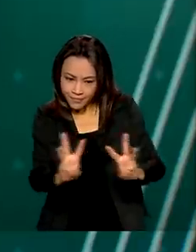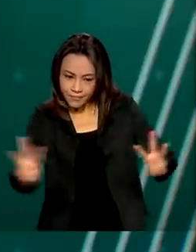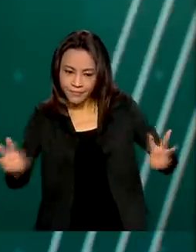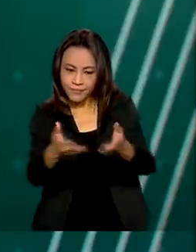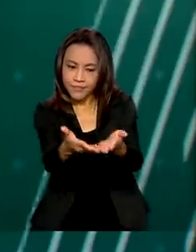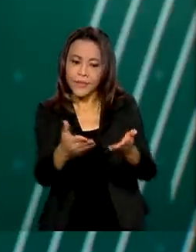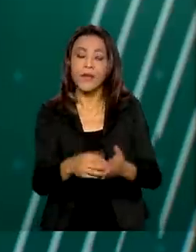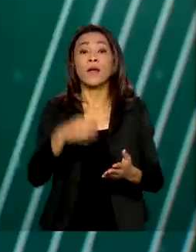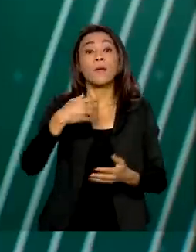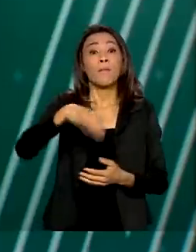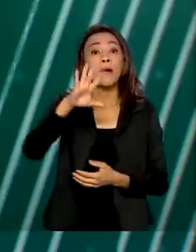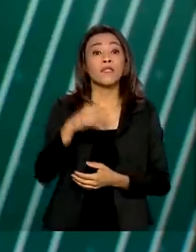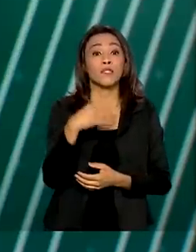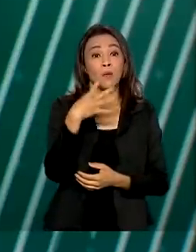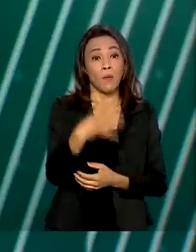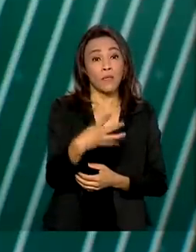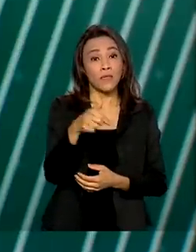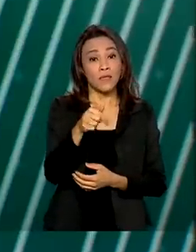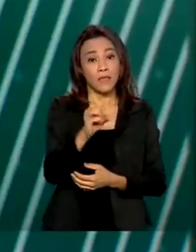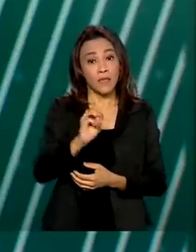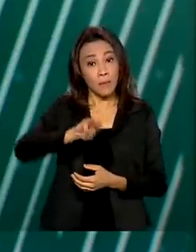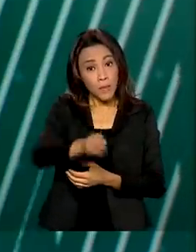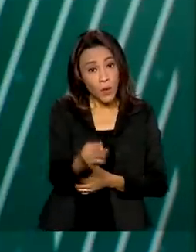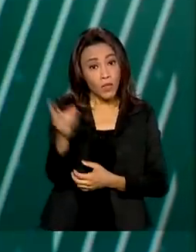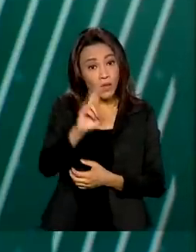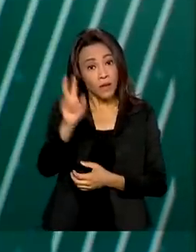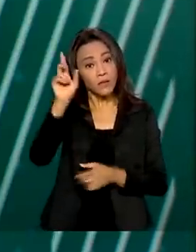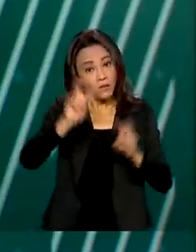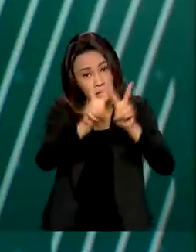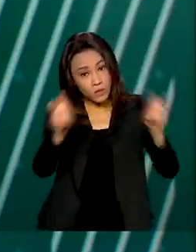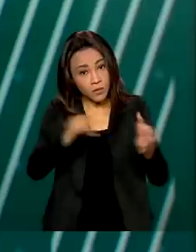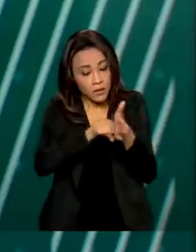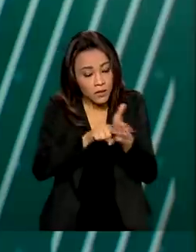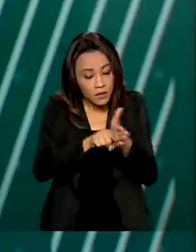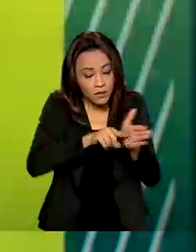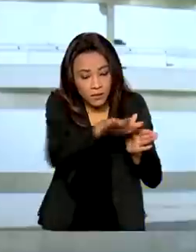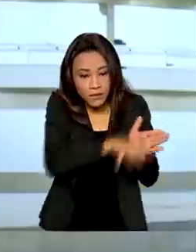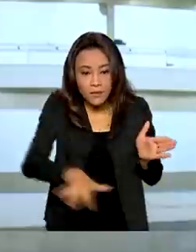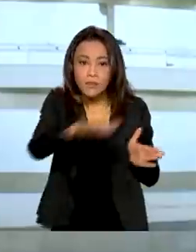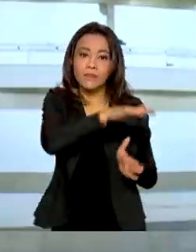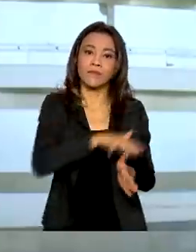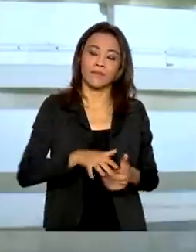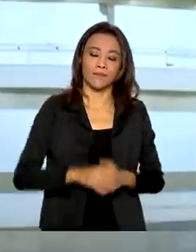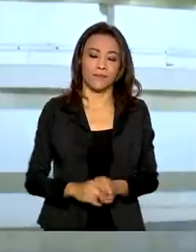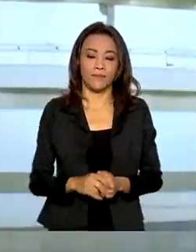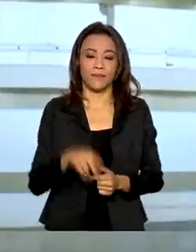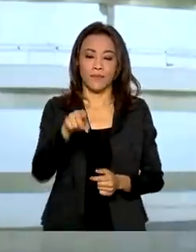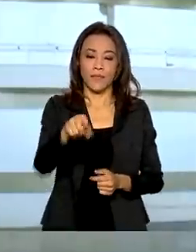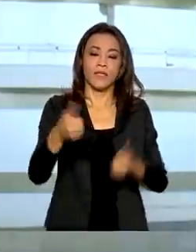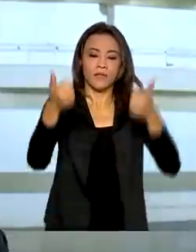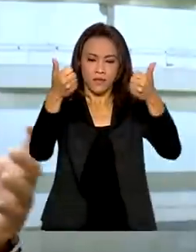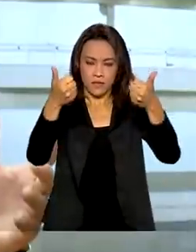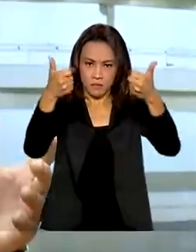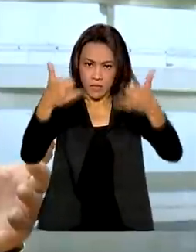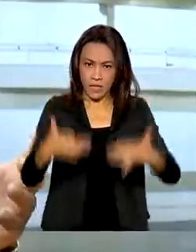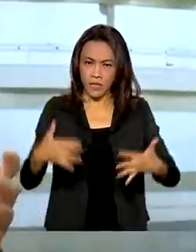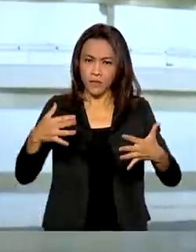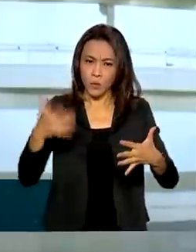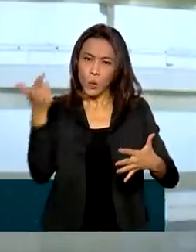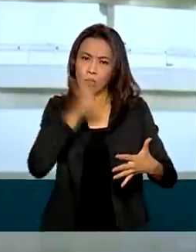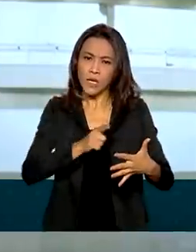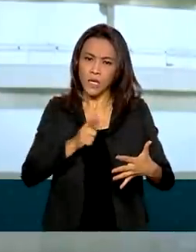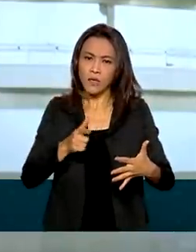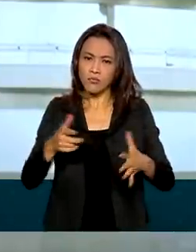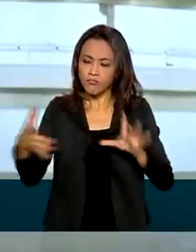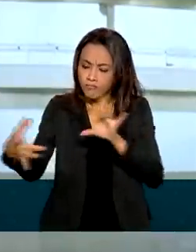470 milhões de reais destinados a produções científicas. Contempla todas as áreas do conhecimento.